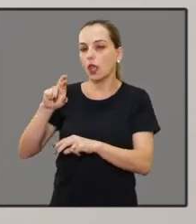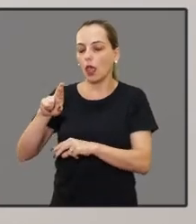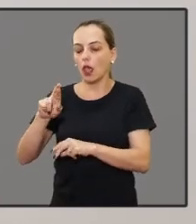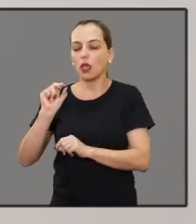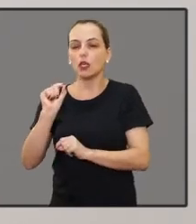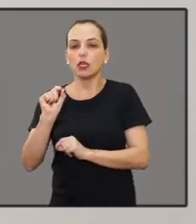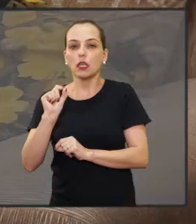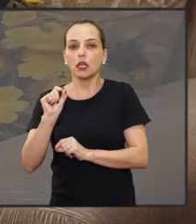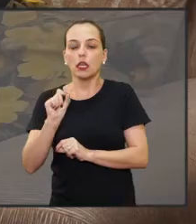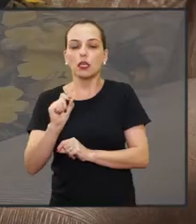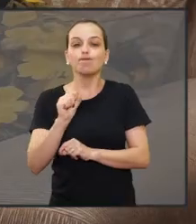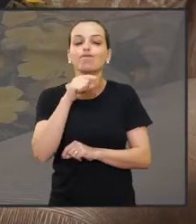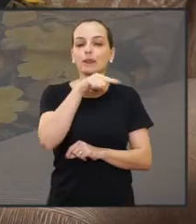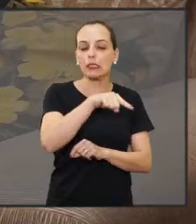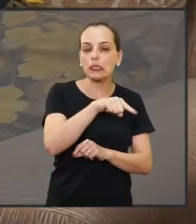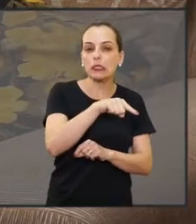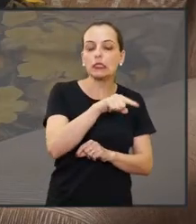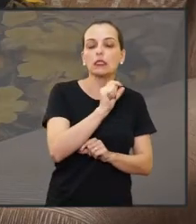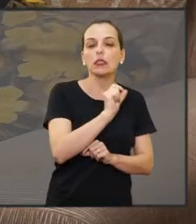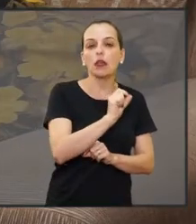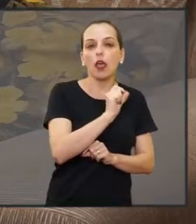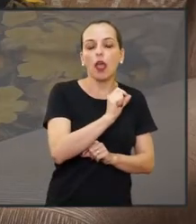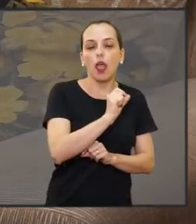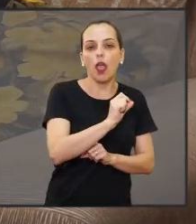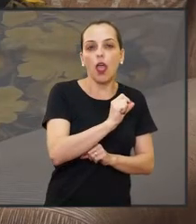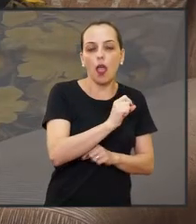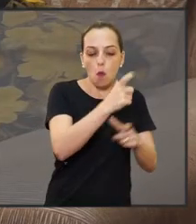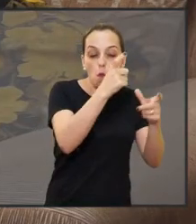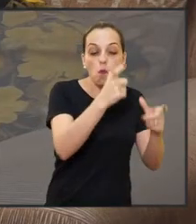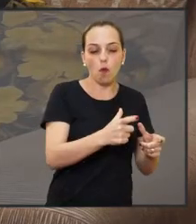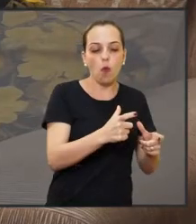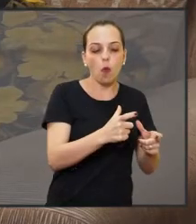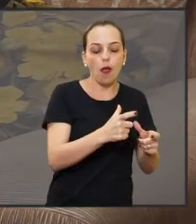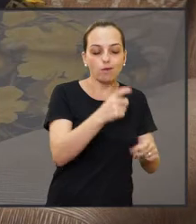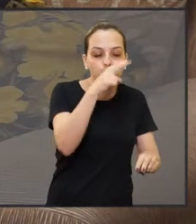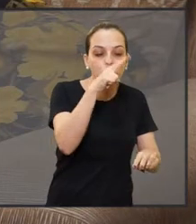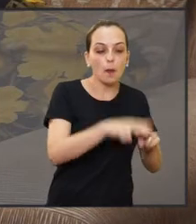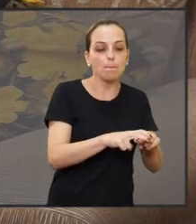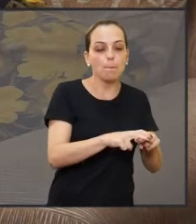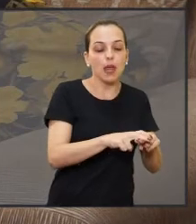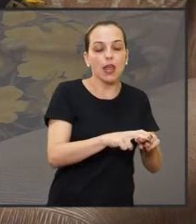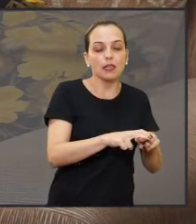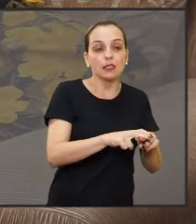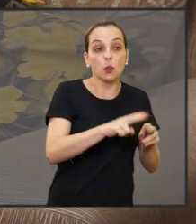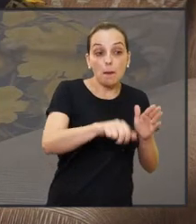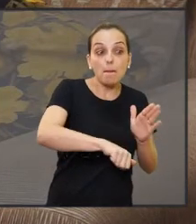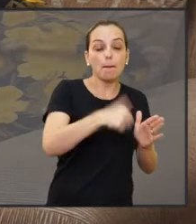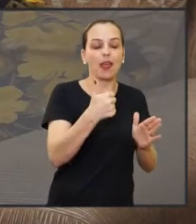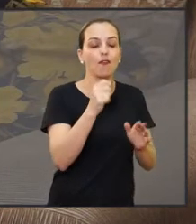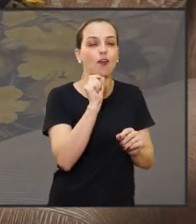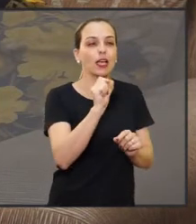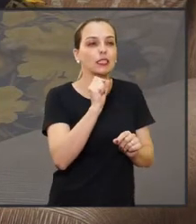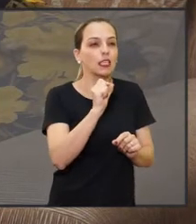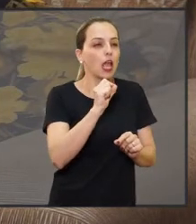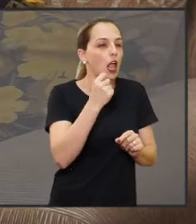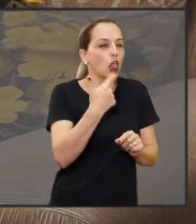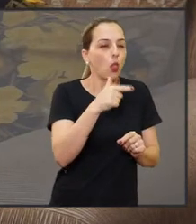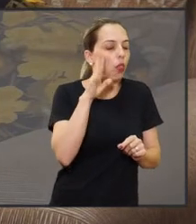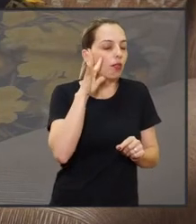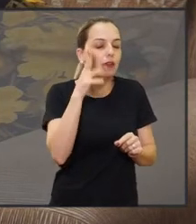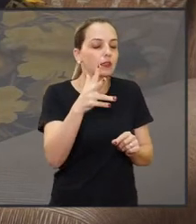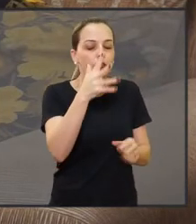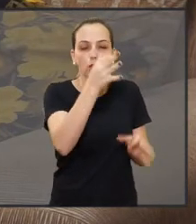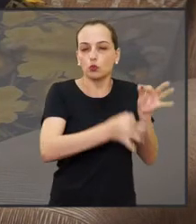no CR. A comarca é um lugar onde você vai preso pela primeira vez, assim, você não tem